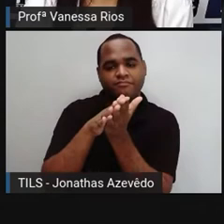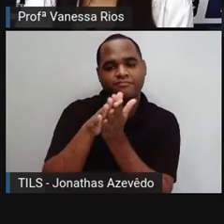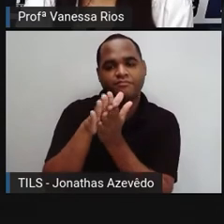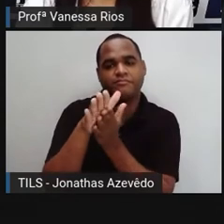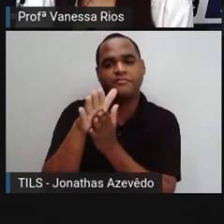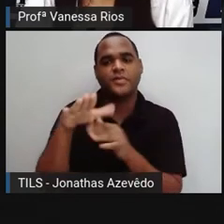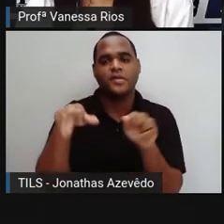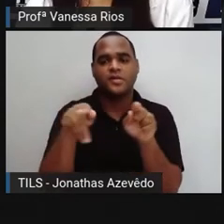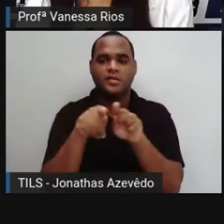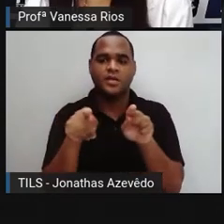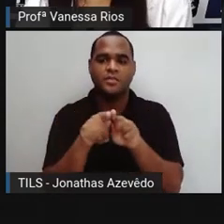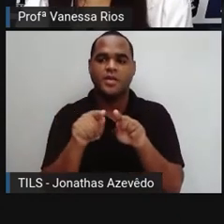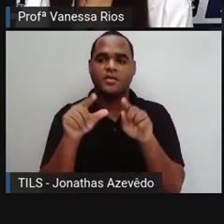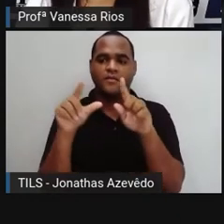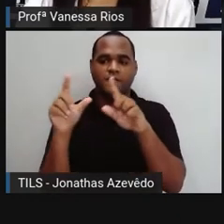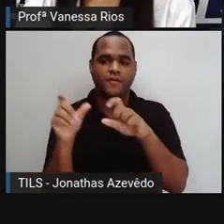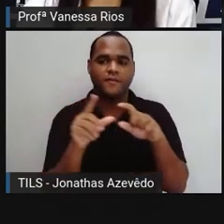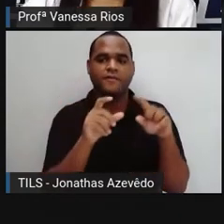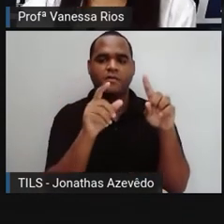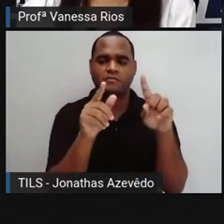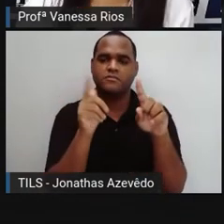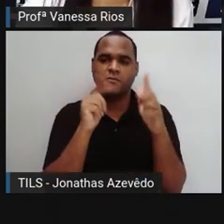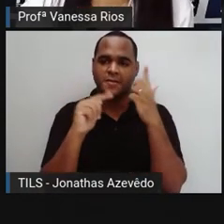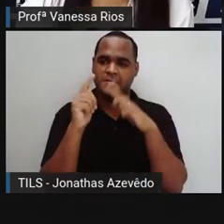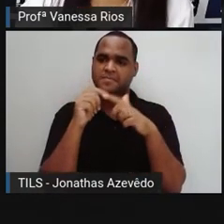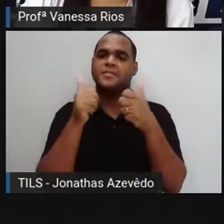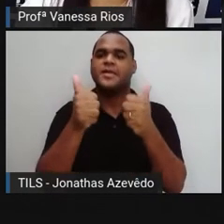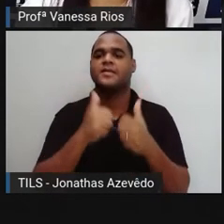para construir, para formalizar a fotografia.